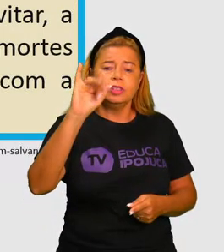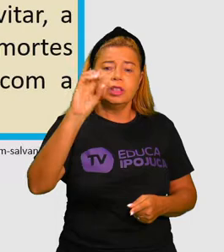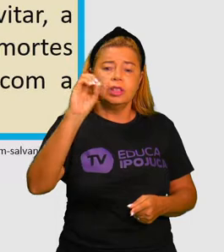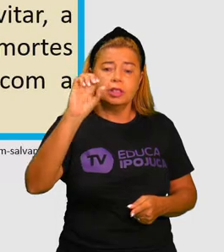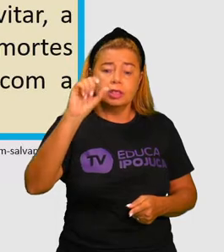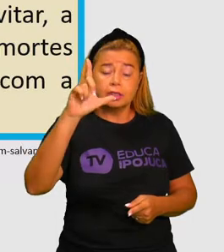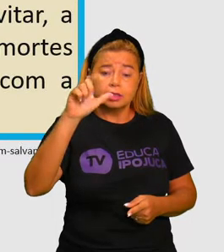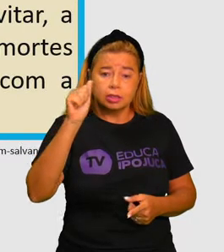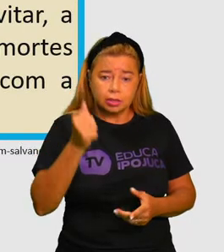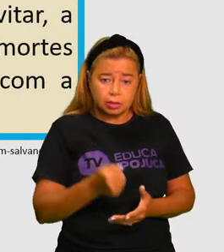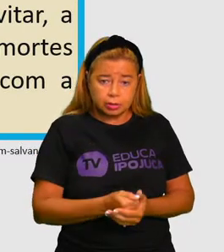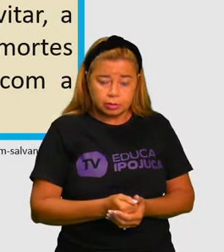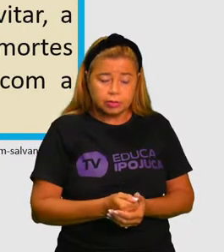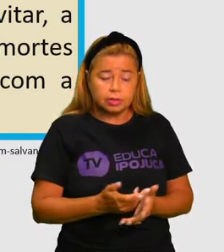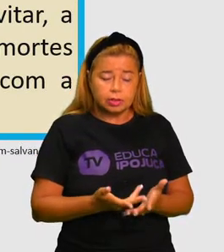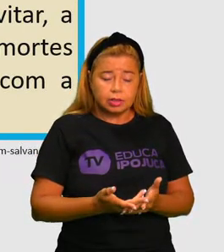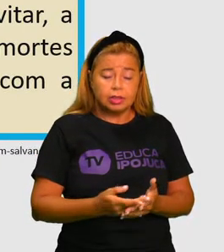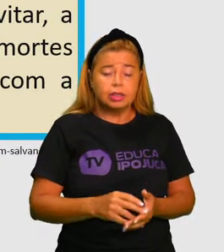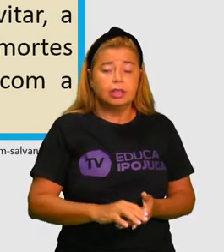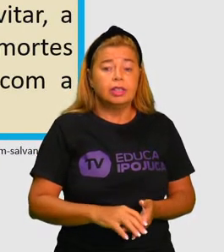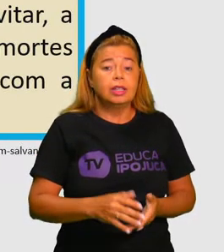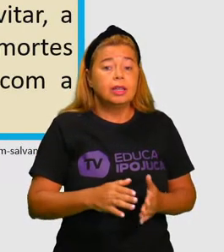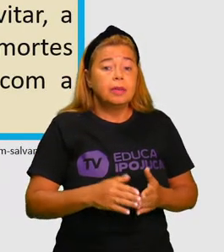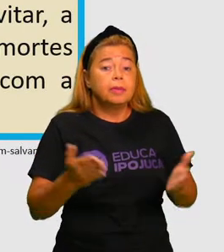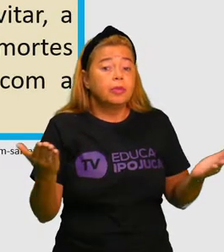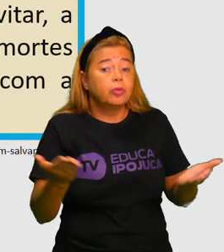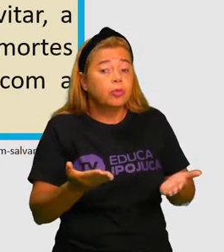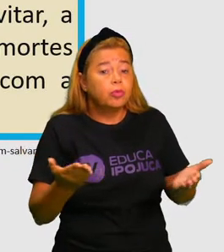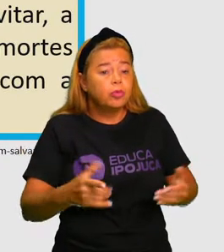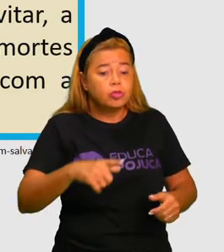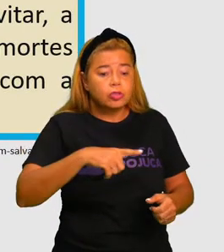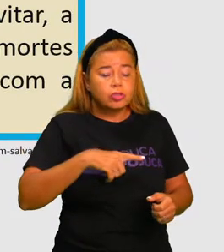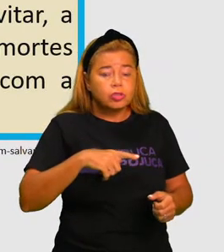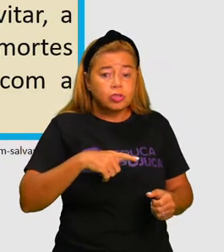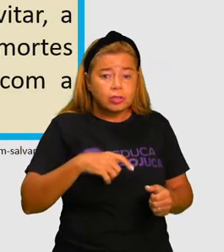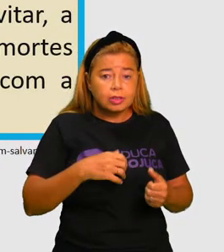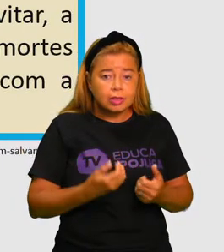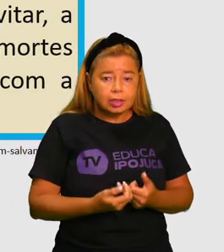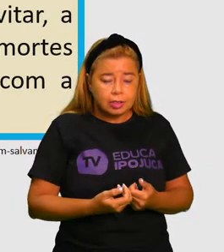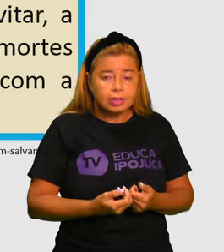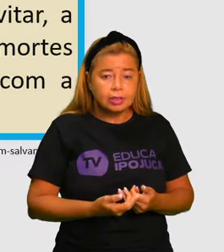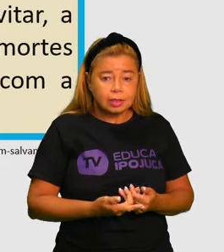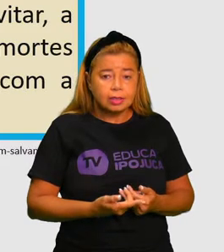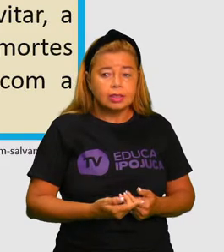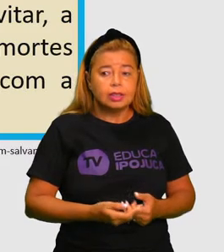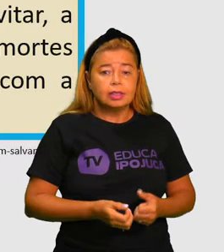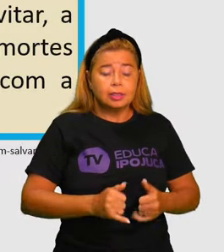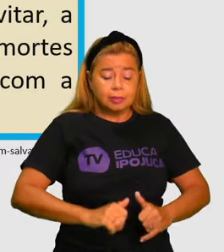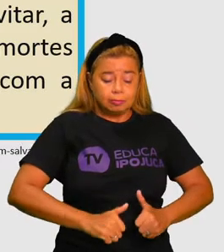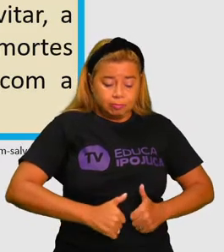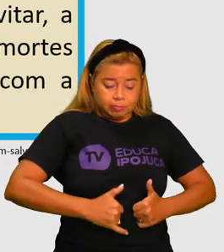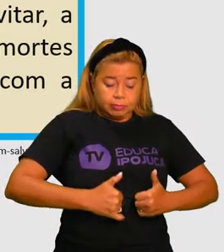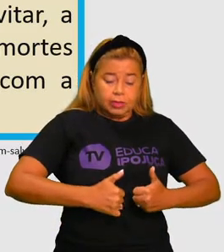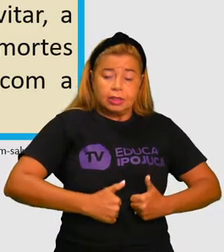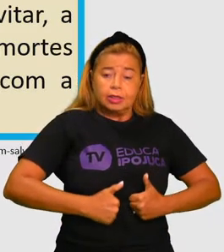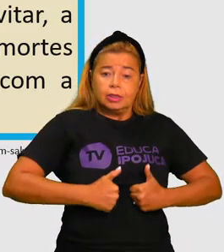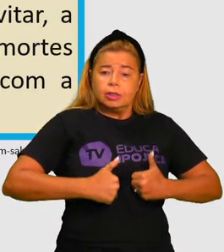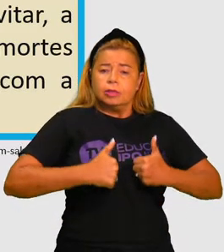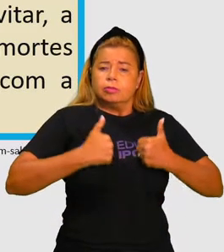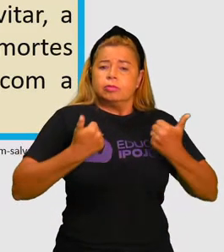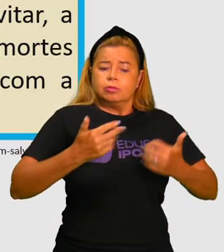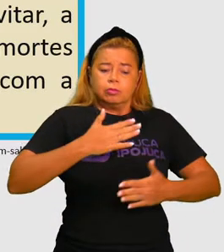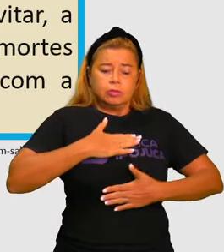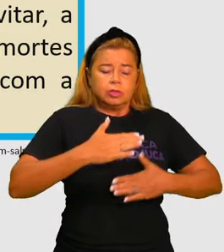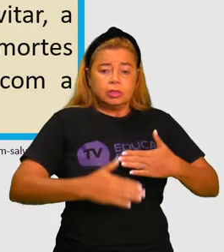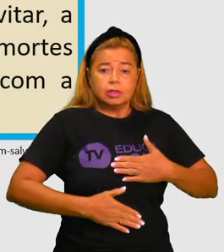outras doenças, como poliomielite, sarampo, cachumba, gripe, hepatite A e B, entre outras.